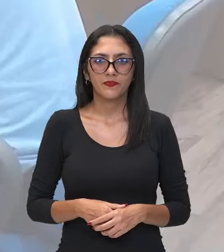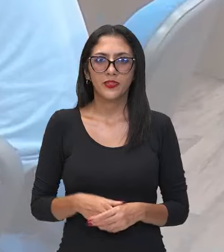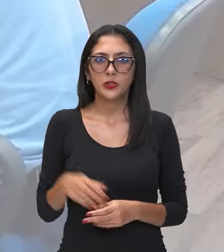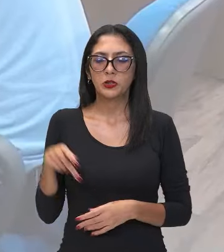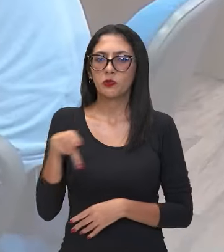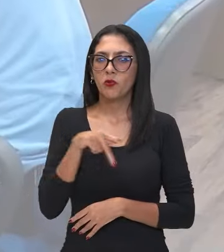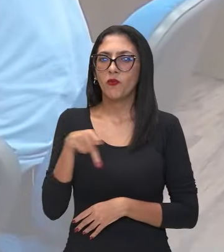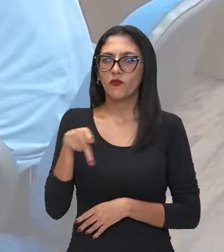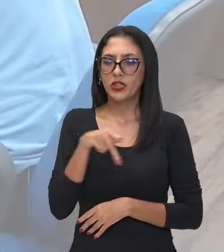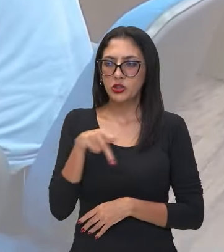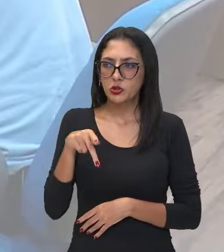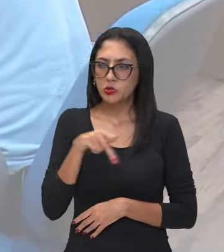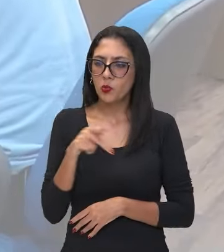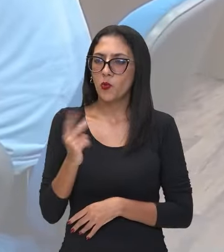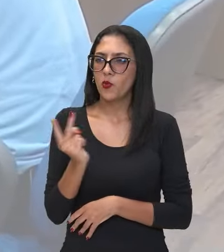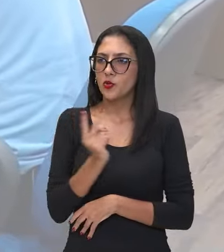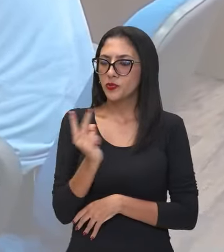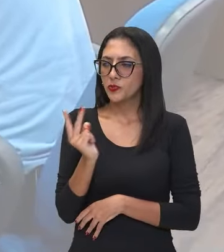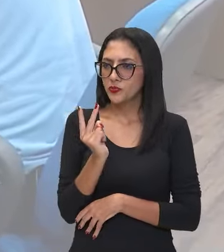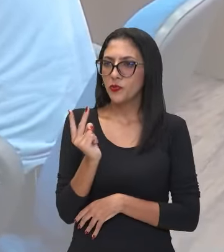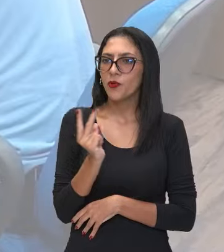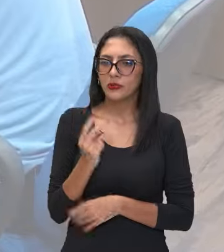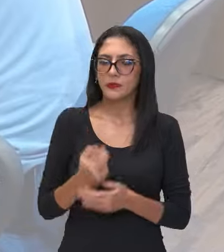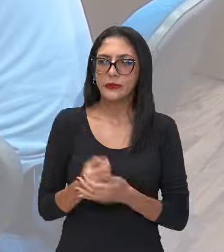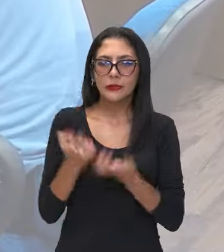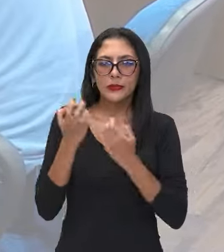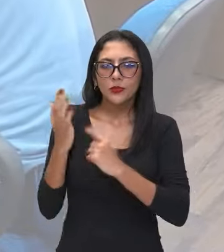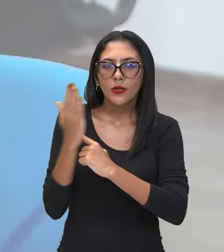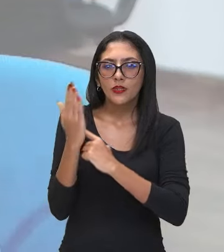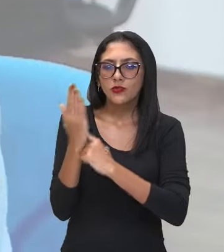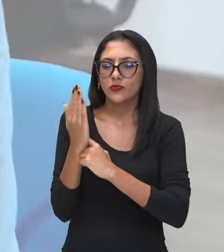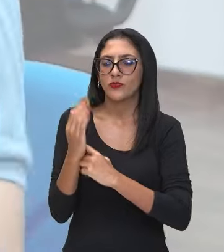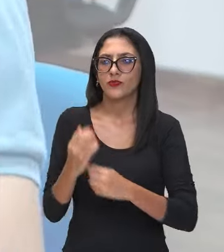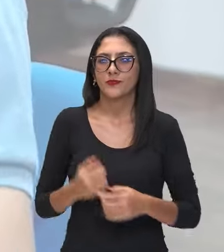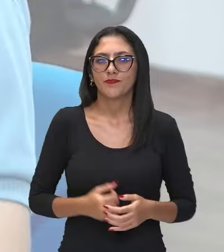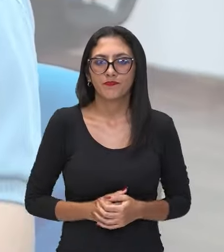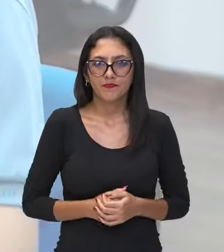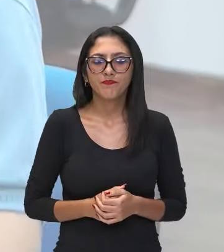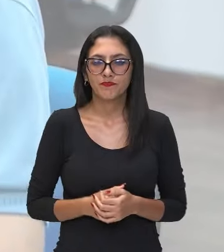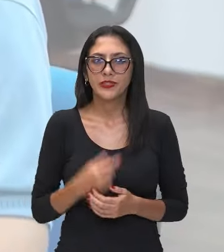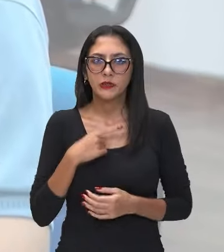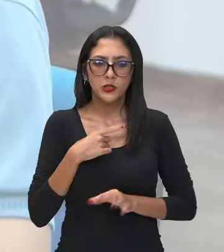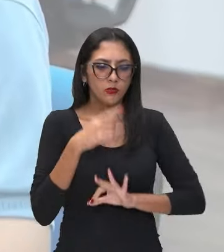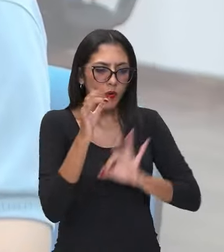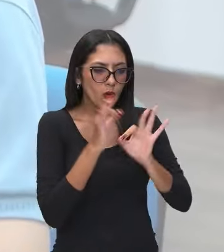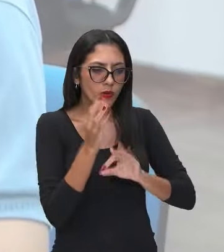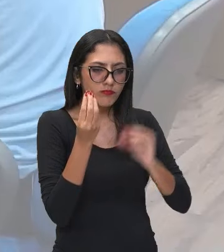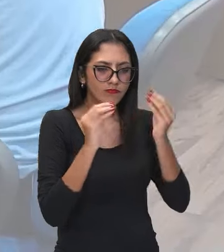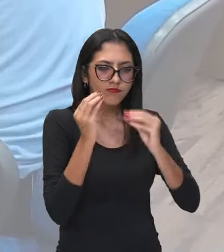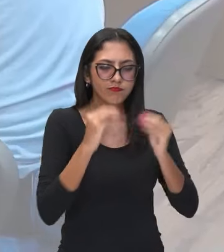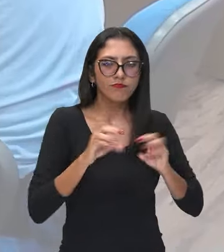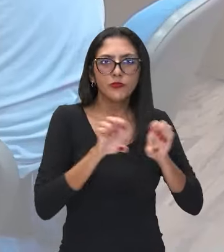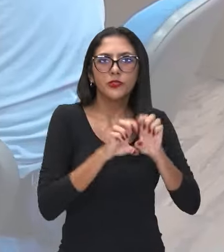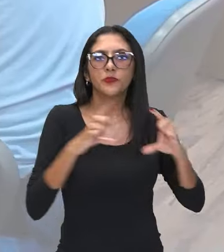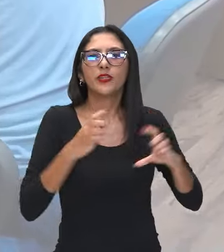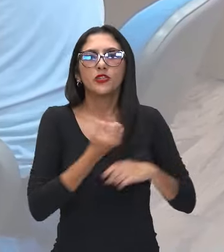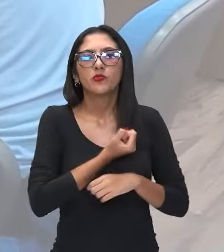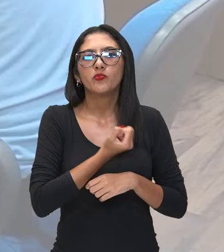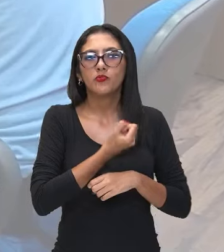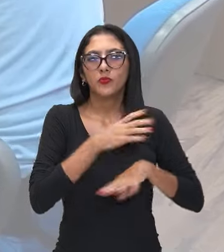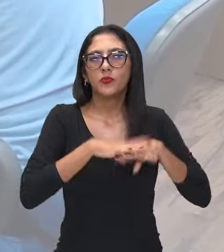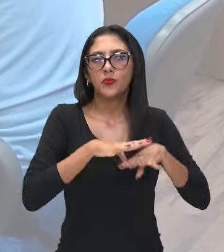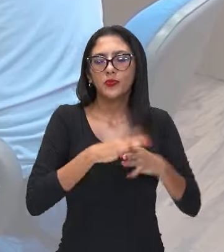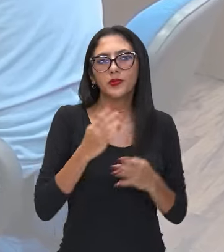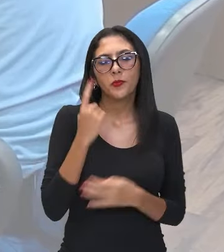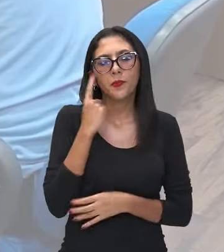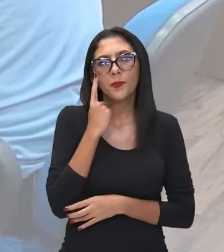Professores Jefferson, professor Denilson, queria uma ajuda de vocês. Eu tô fazendo uma aula de expressões numéricas e pensei em falar um